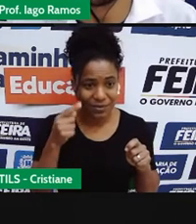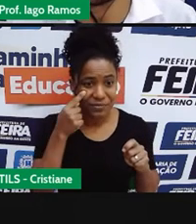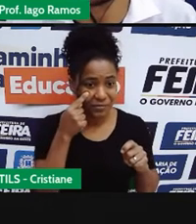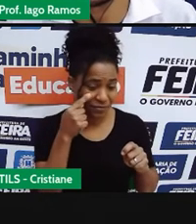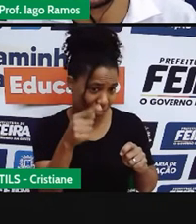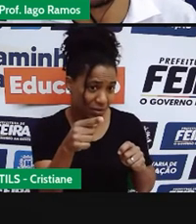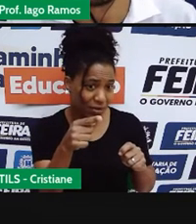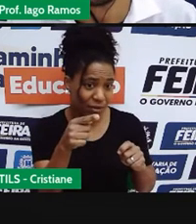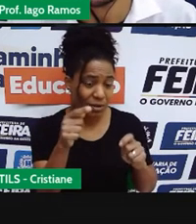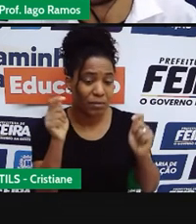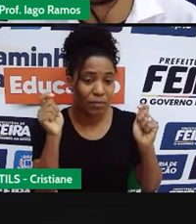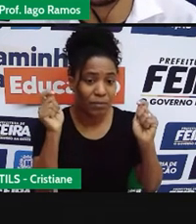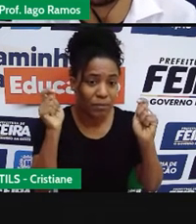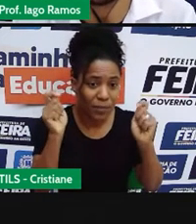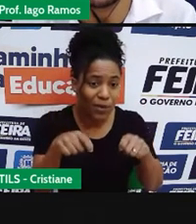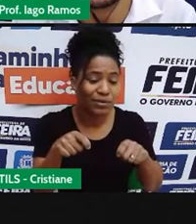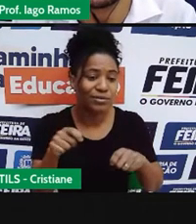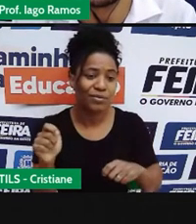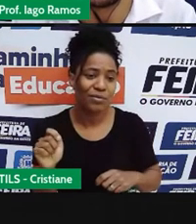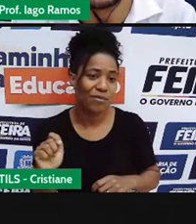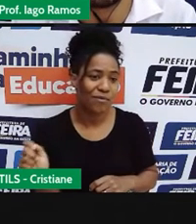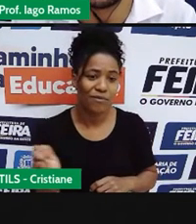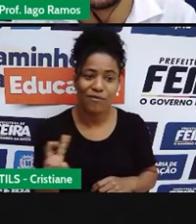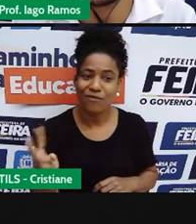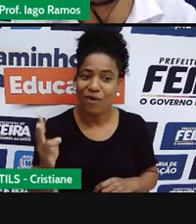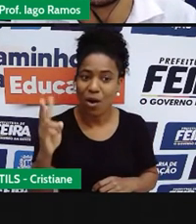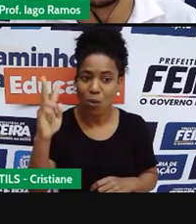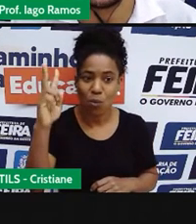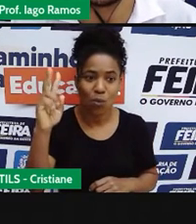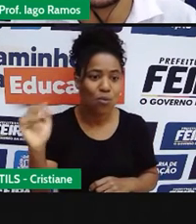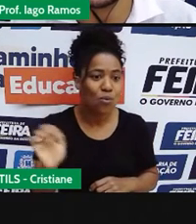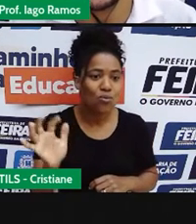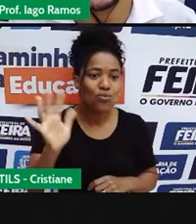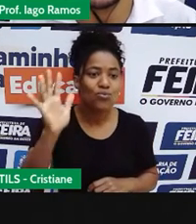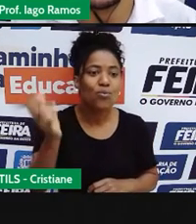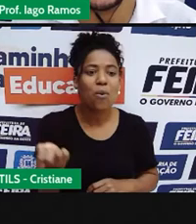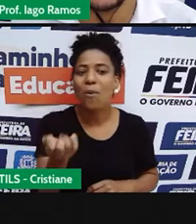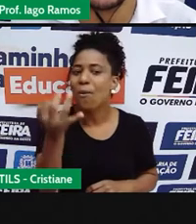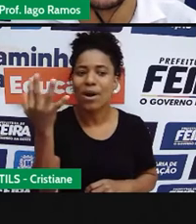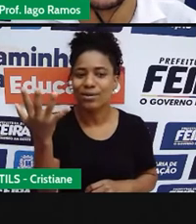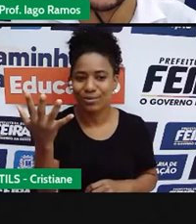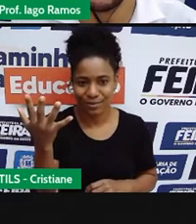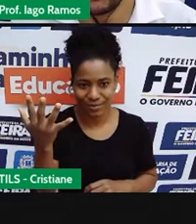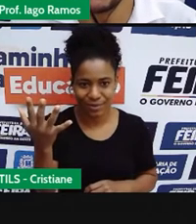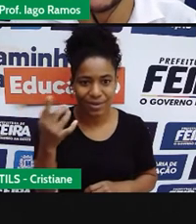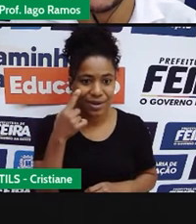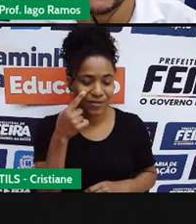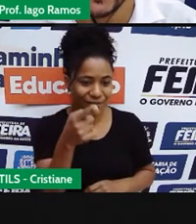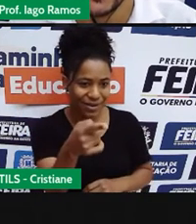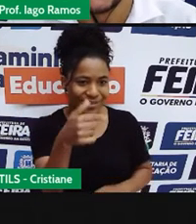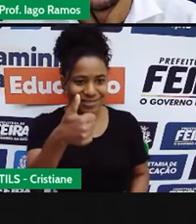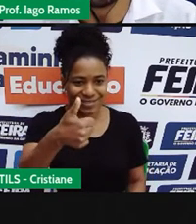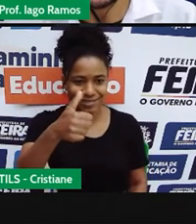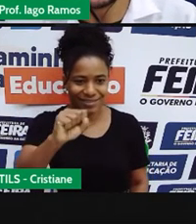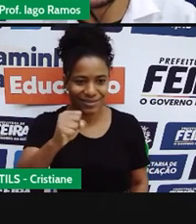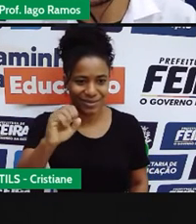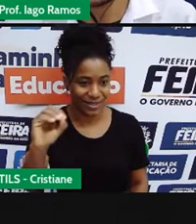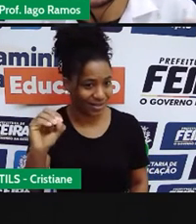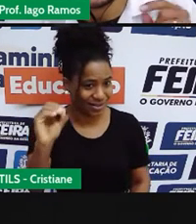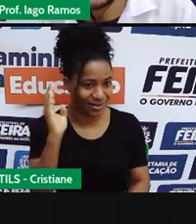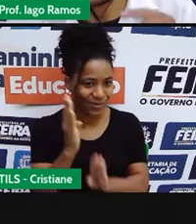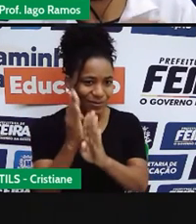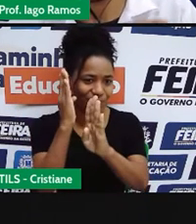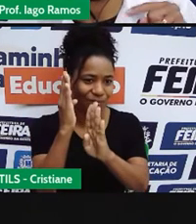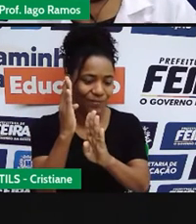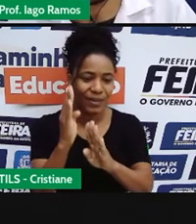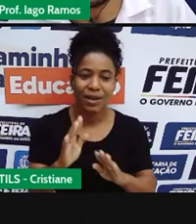pensando, pode ser o valor do produto após o aumento de 50%, tá bom? Mas,